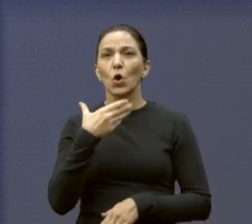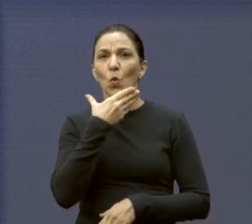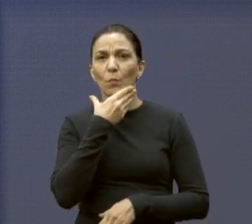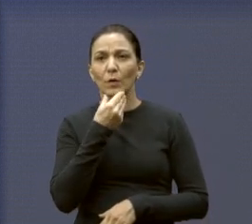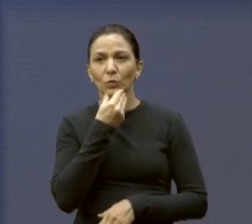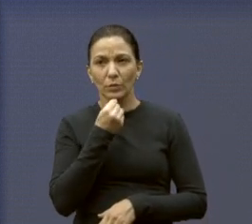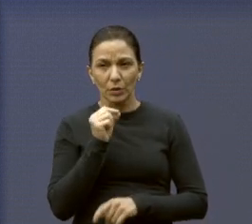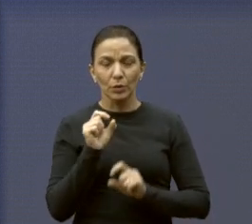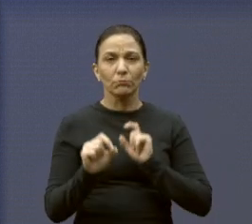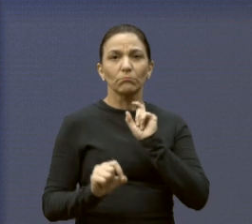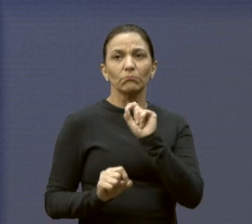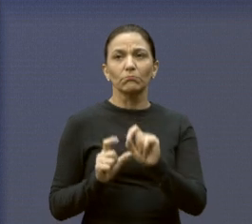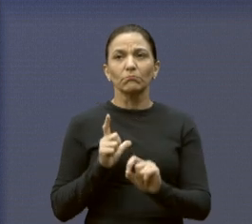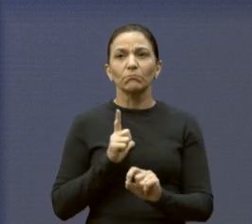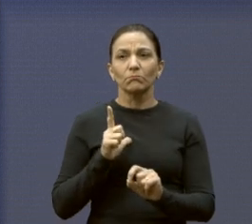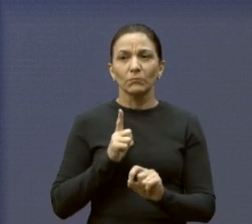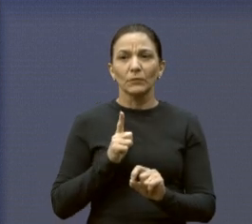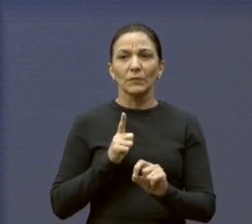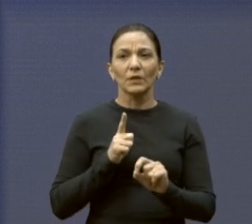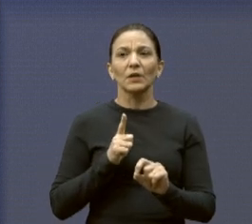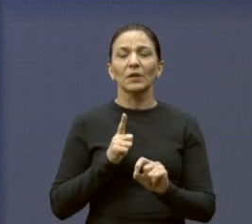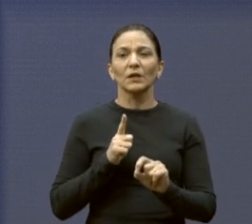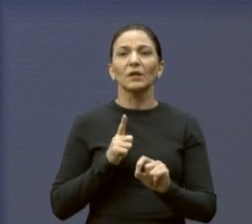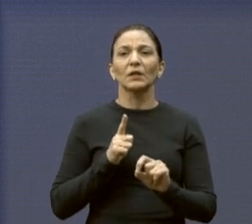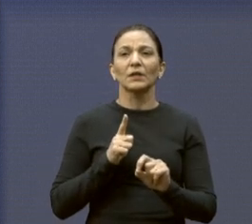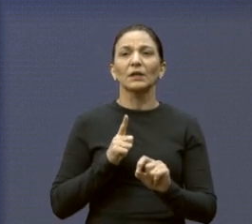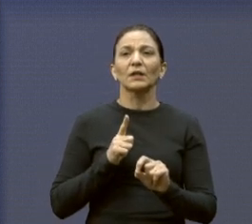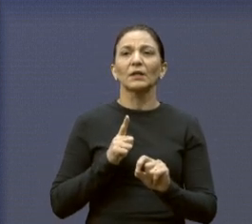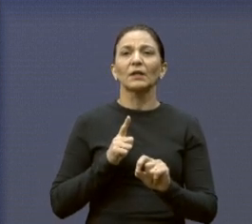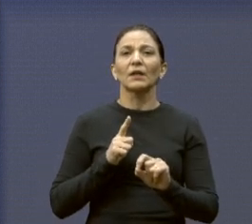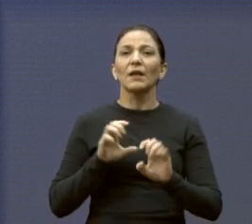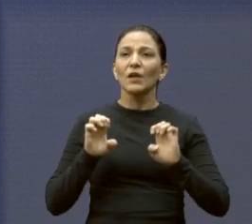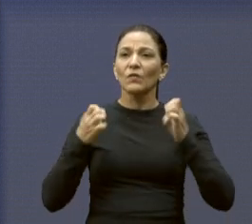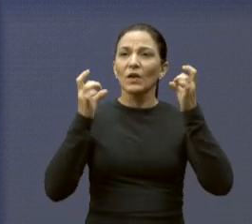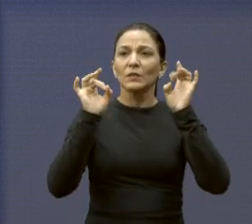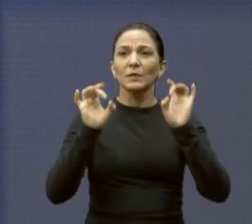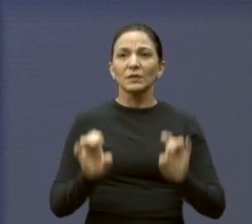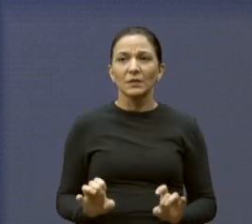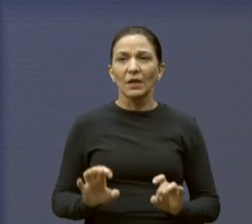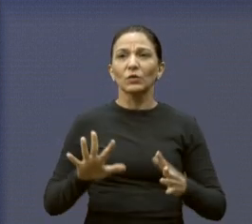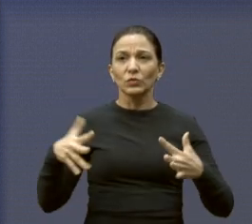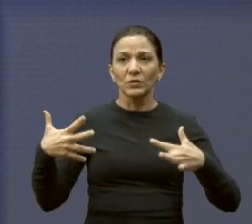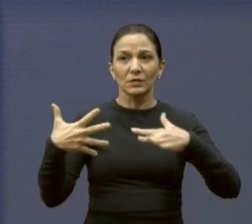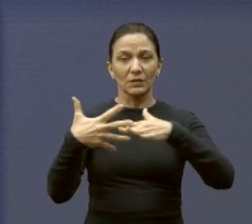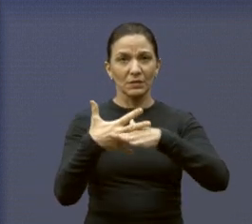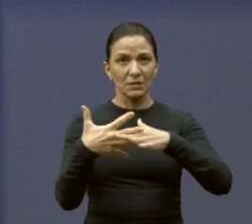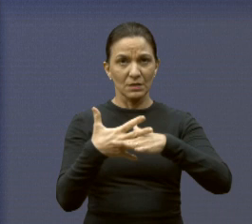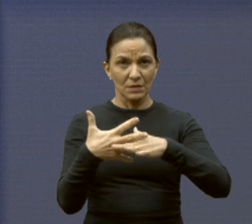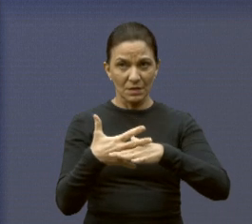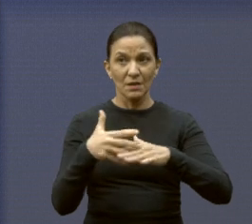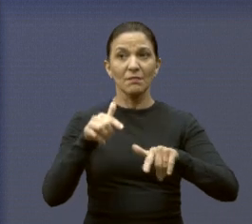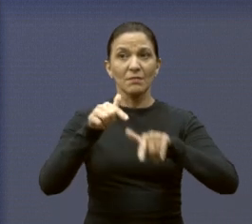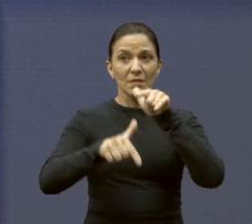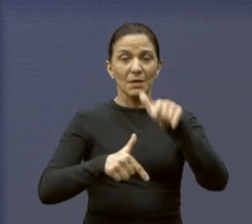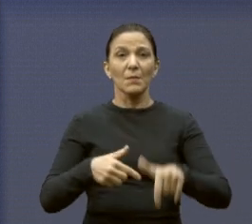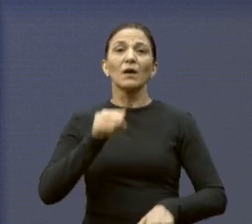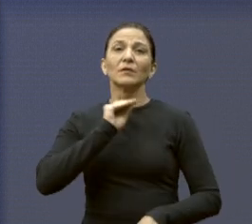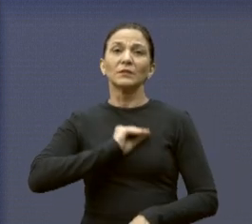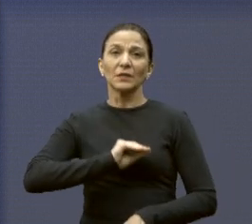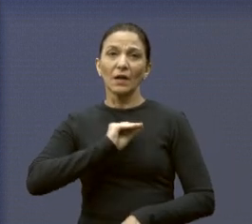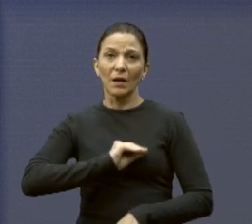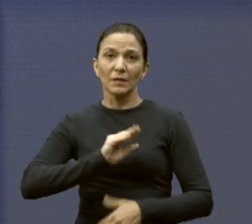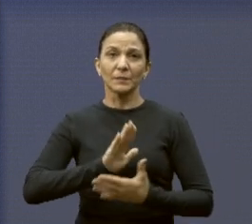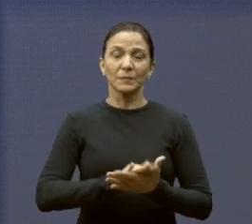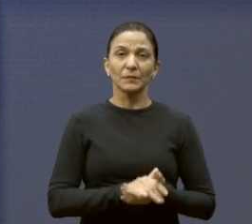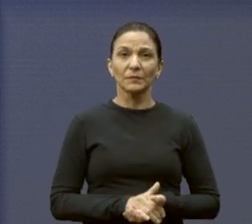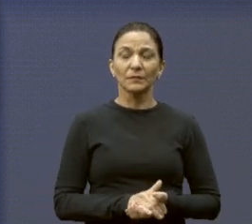Adorno para a abertura da Jornada da Cidadania, Trabalho e Renda.